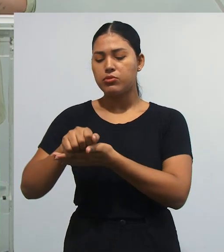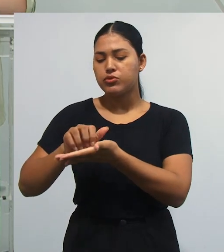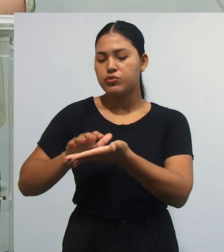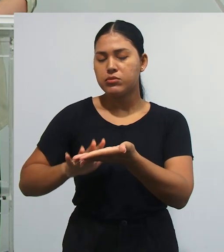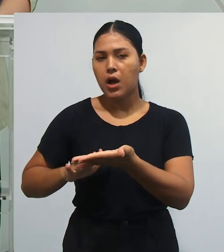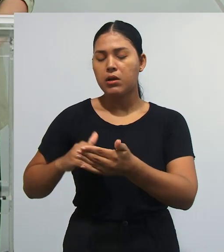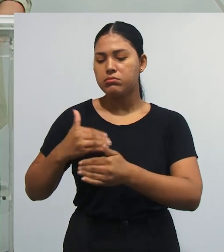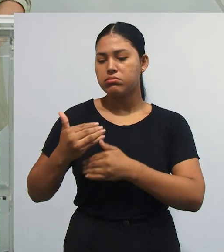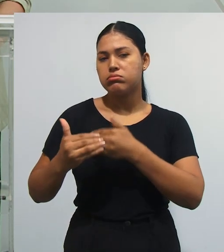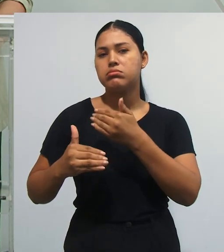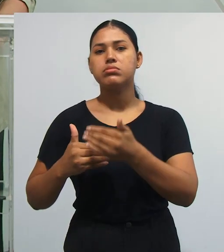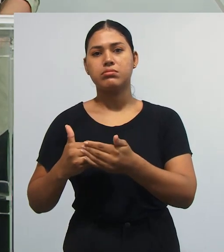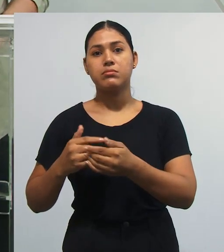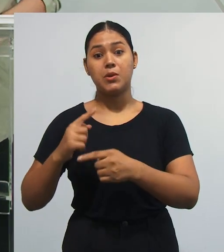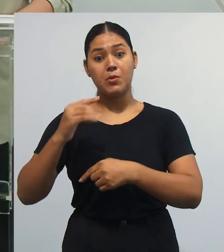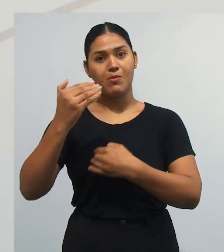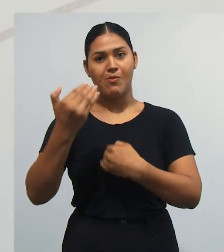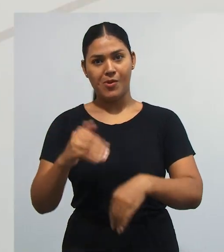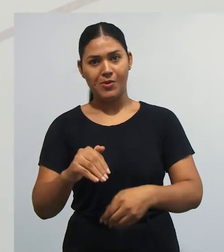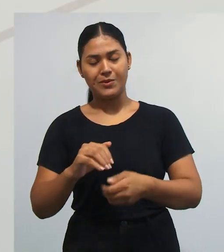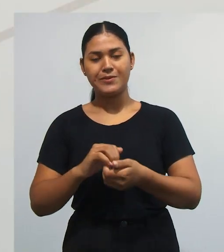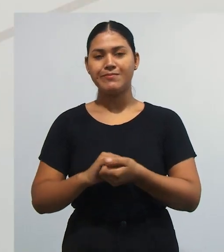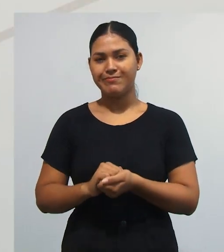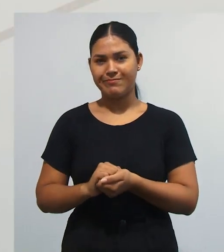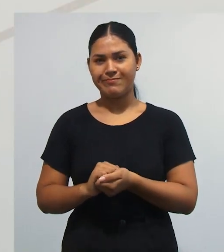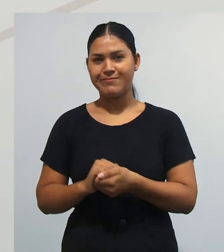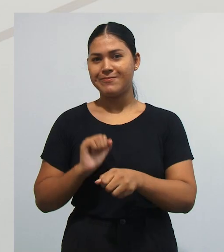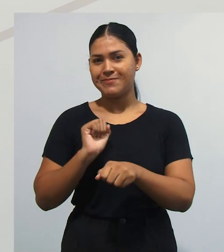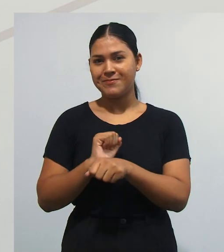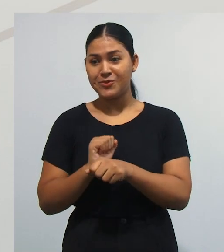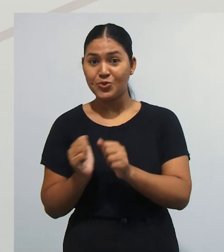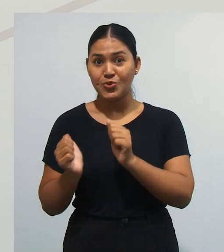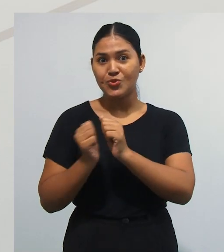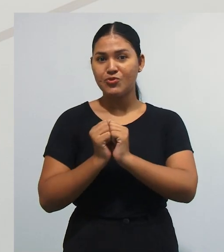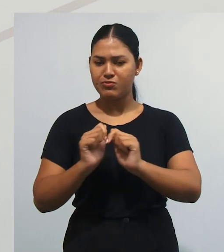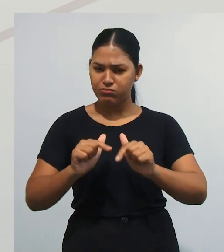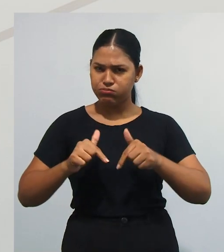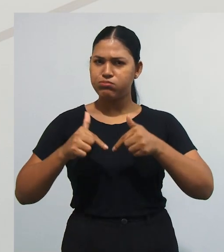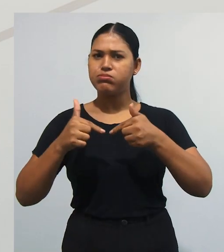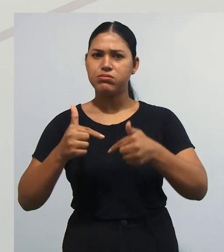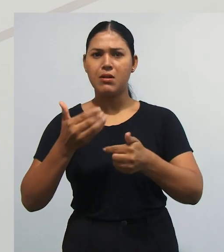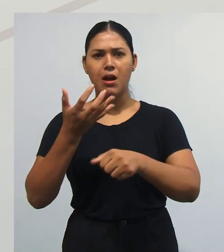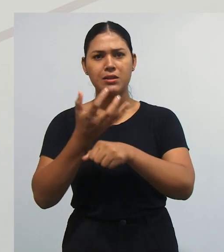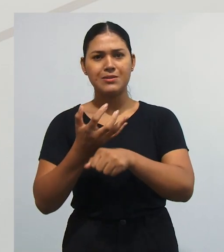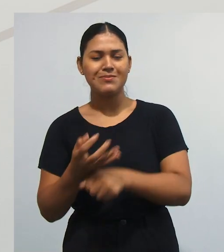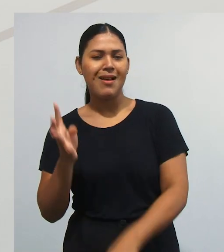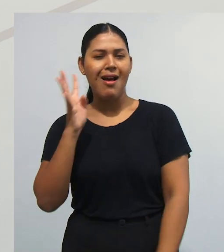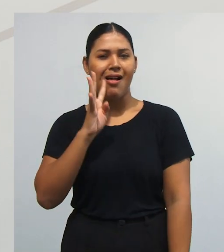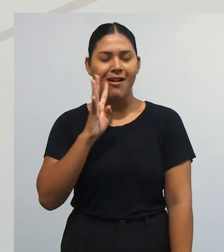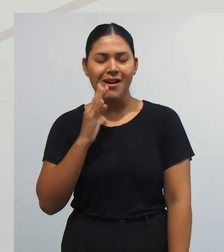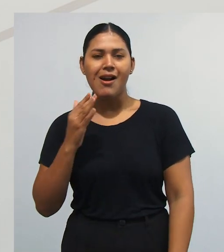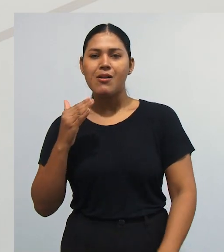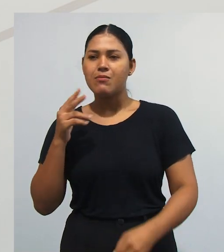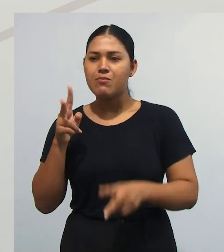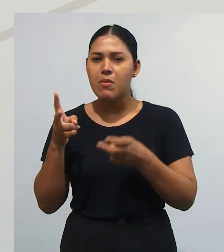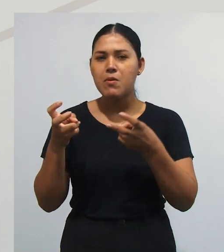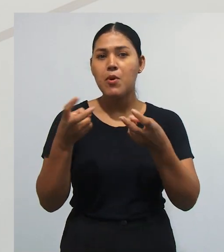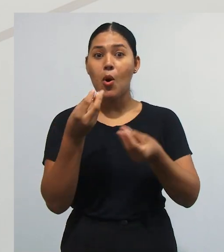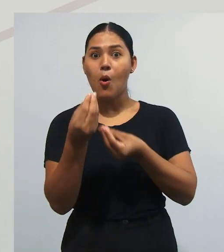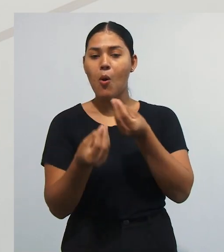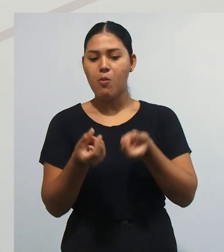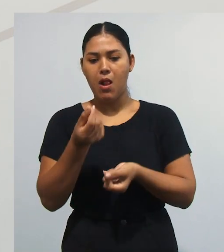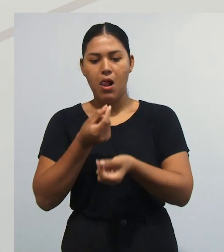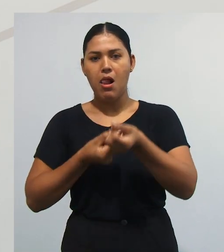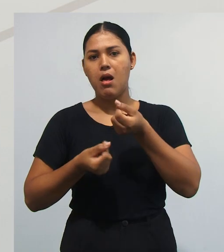atividades e se preparar para a prova. Espero ver você se dedicando nesse conteúdo. Tenho certeza que vai ser legal conhecer um pouquinho mais como a